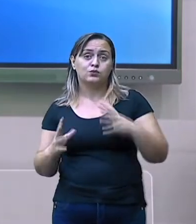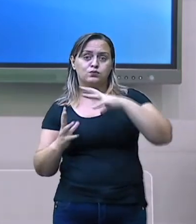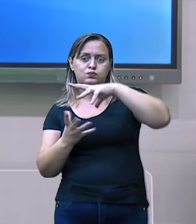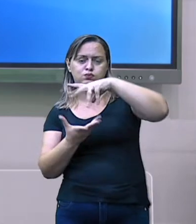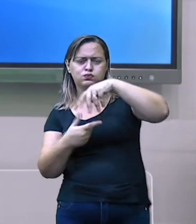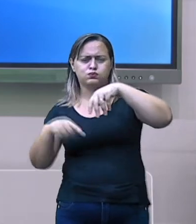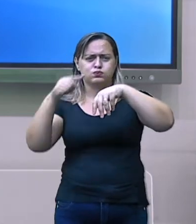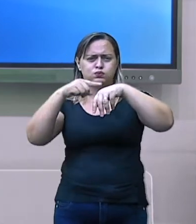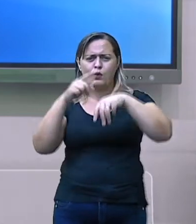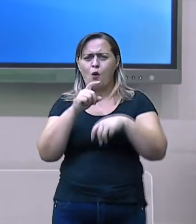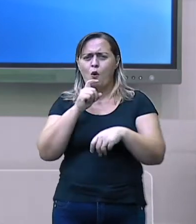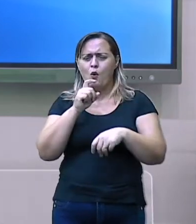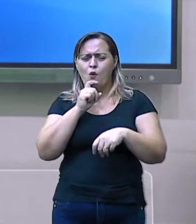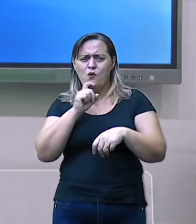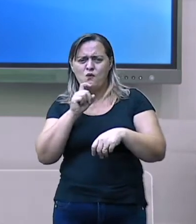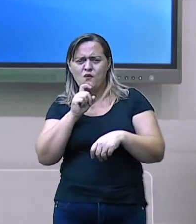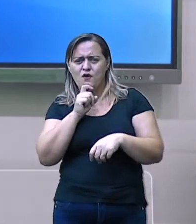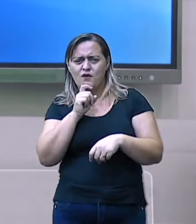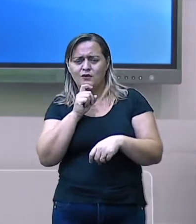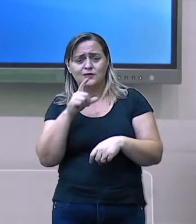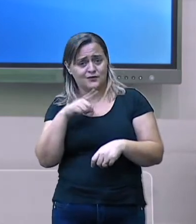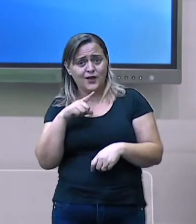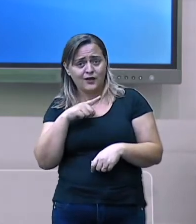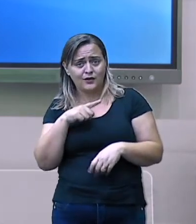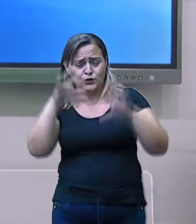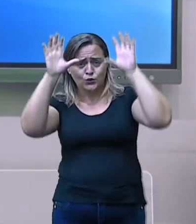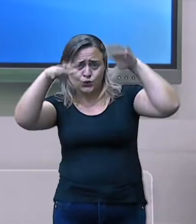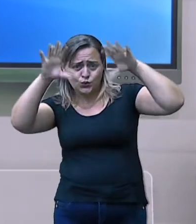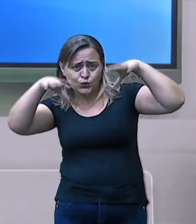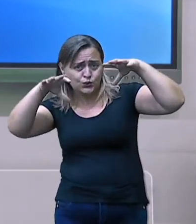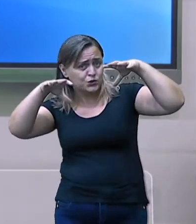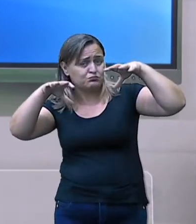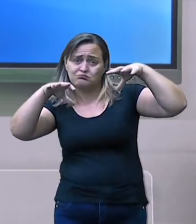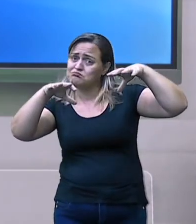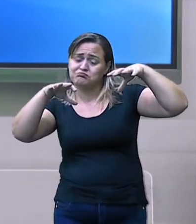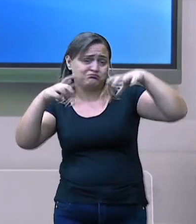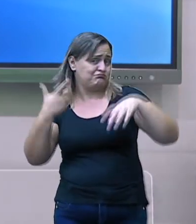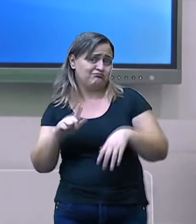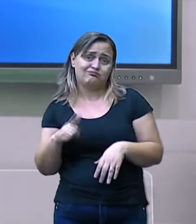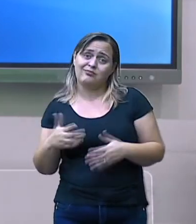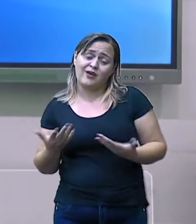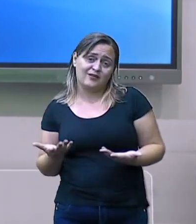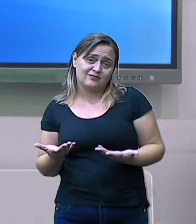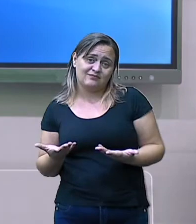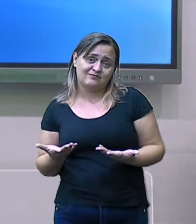características. E aí é importante a gente conhecer um pouquinho.